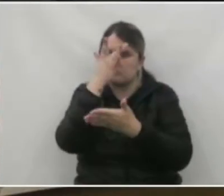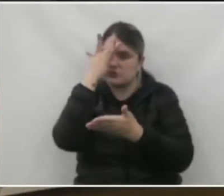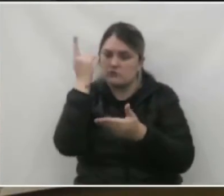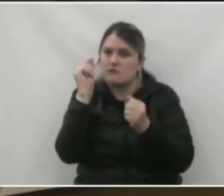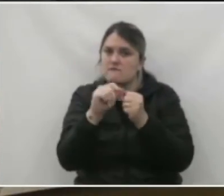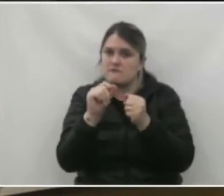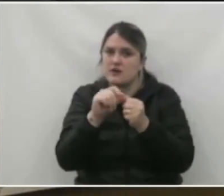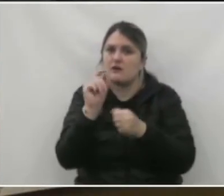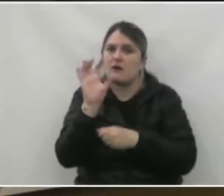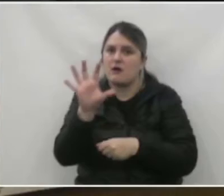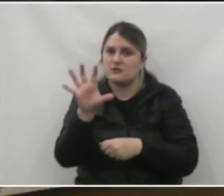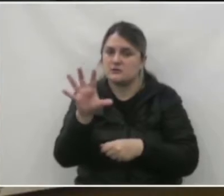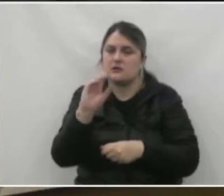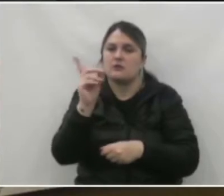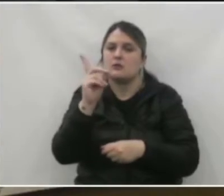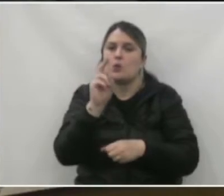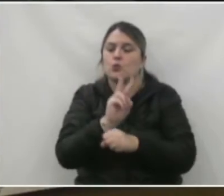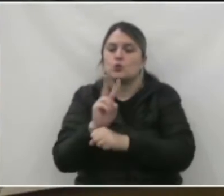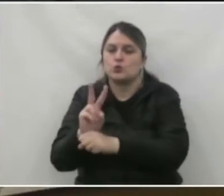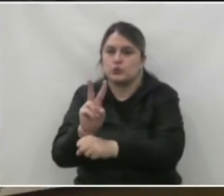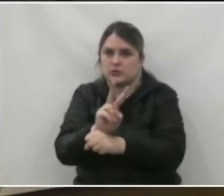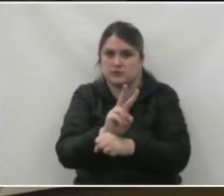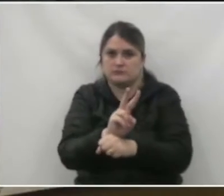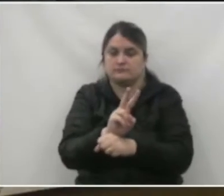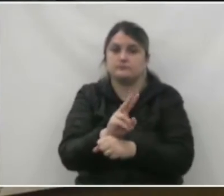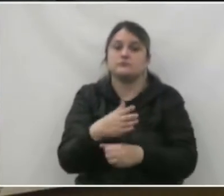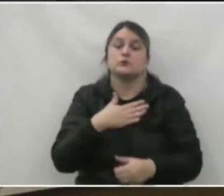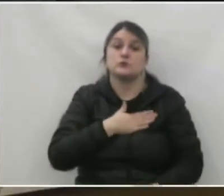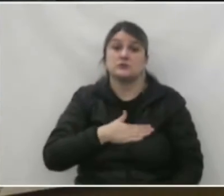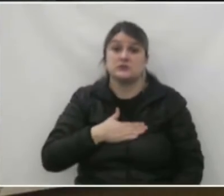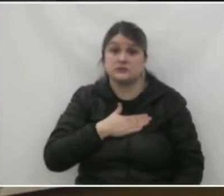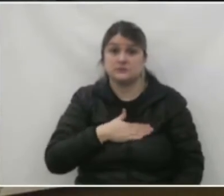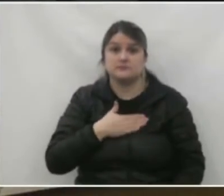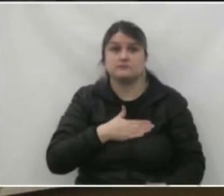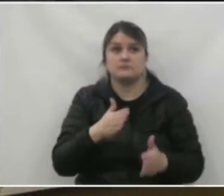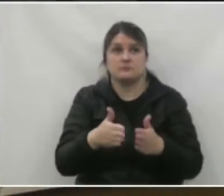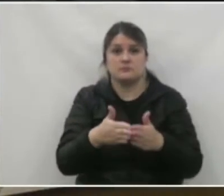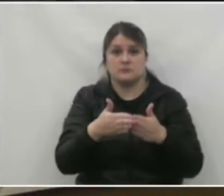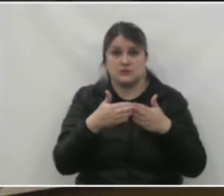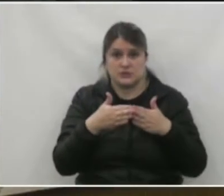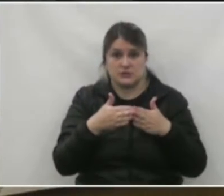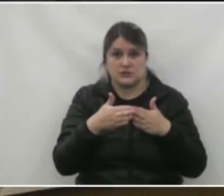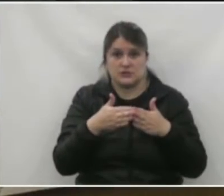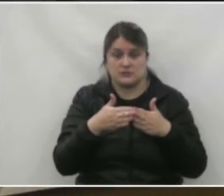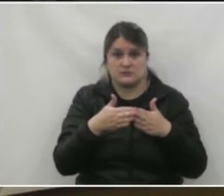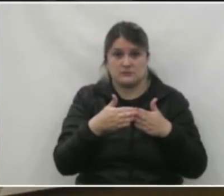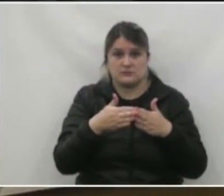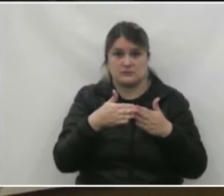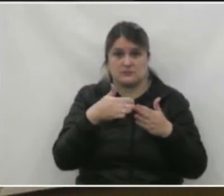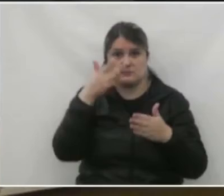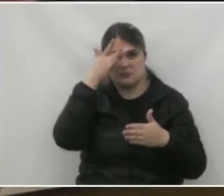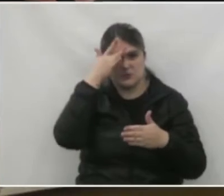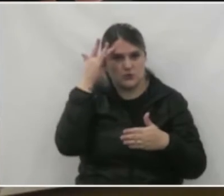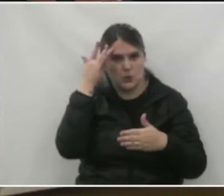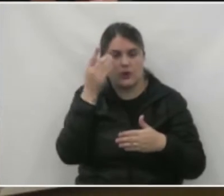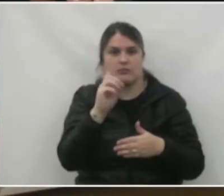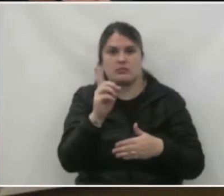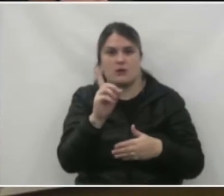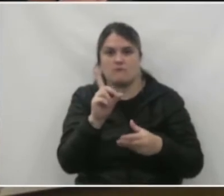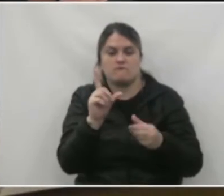fazem essa barbaridade. Então gostaria de pedir a esses que não fazem